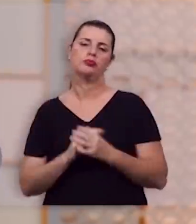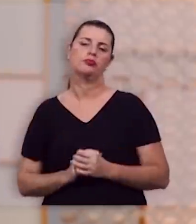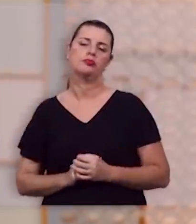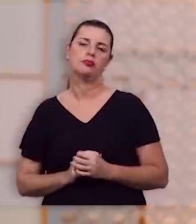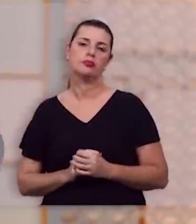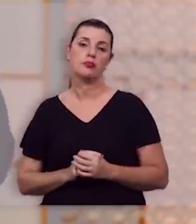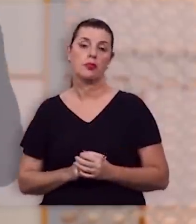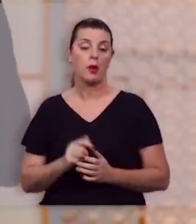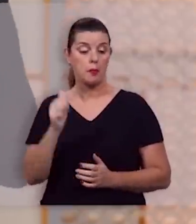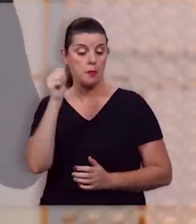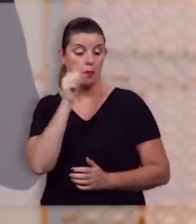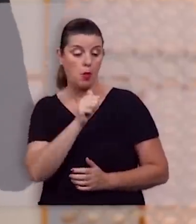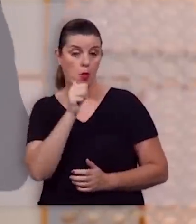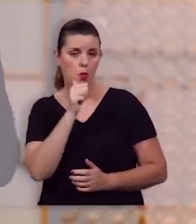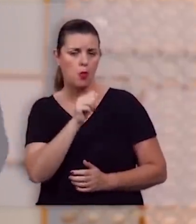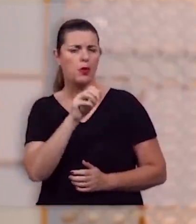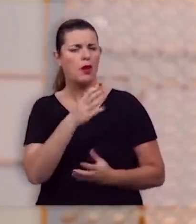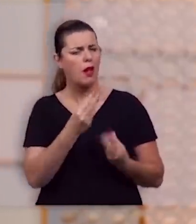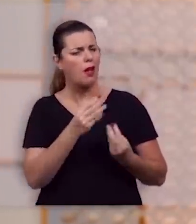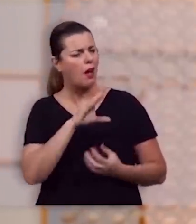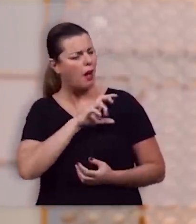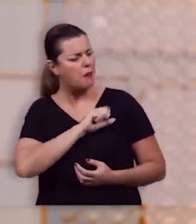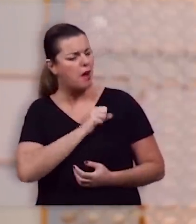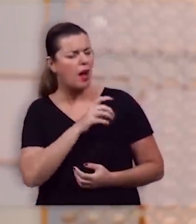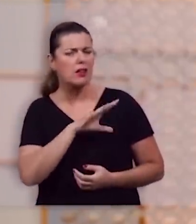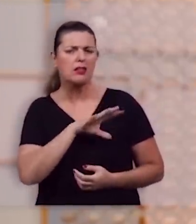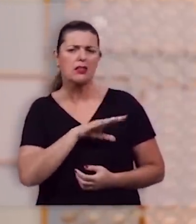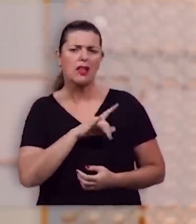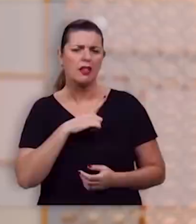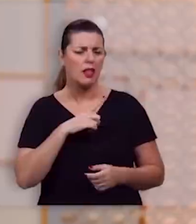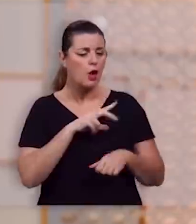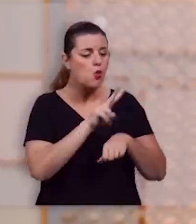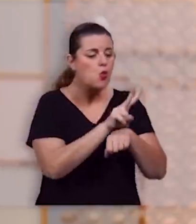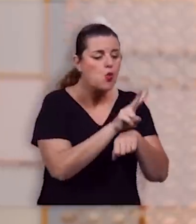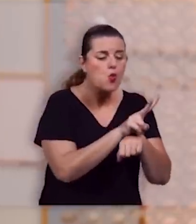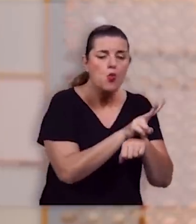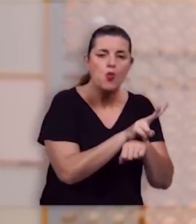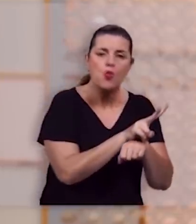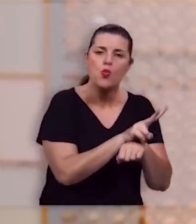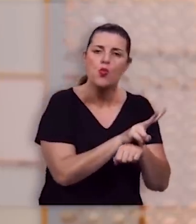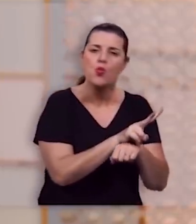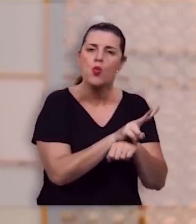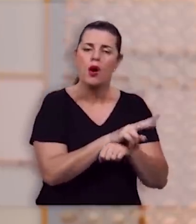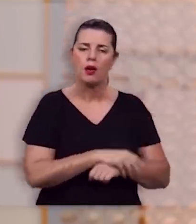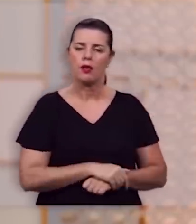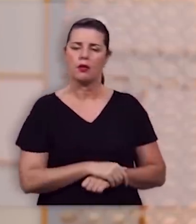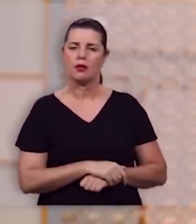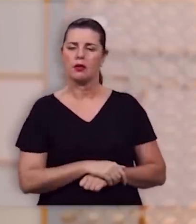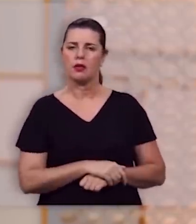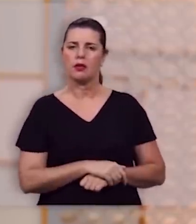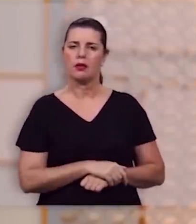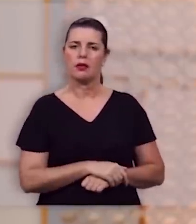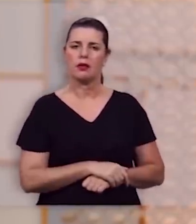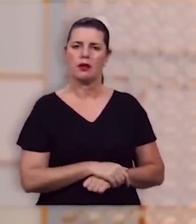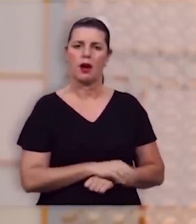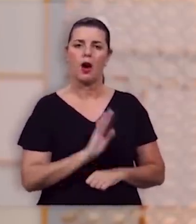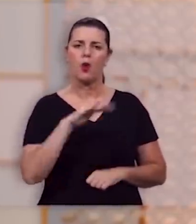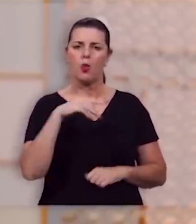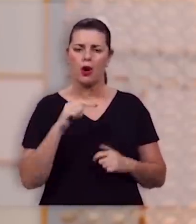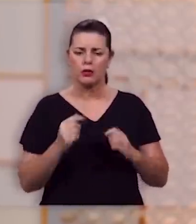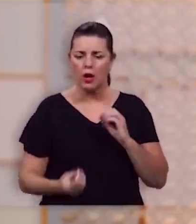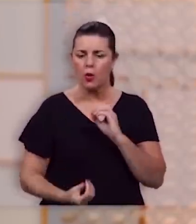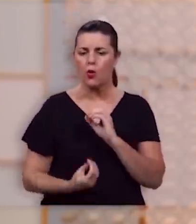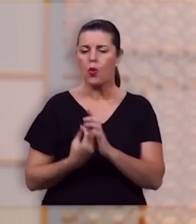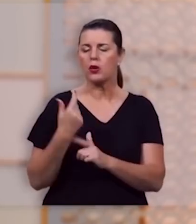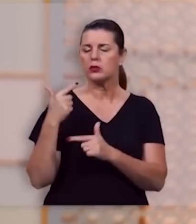uma mulher bem amada ela é protegida ela ao enfrentar